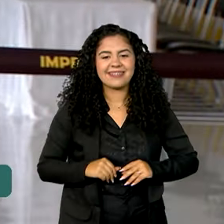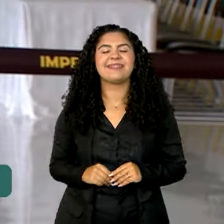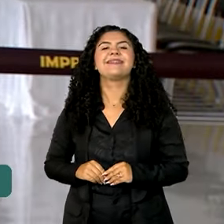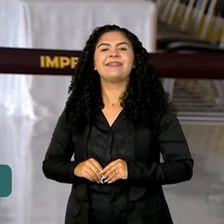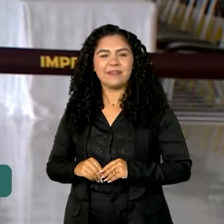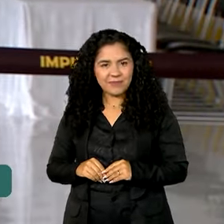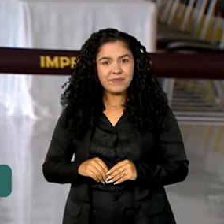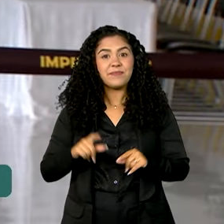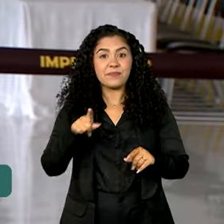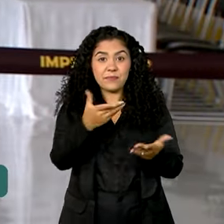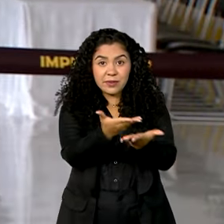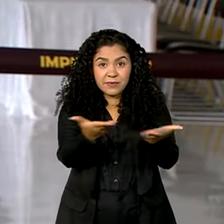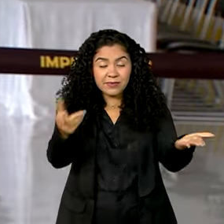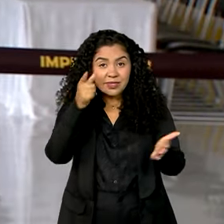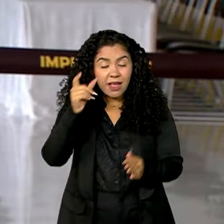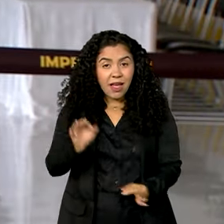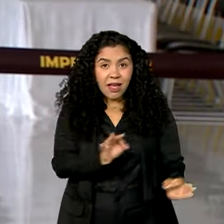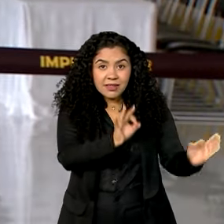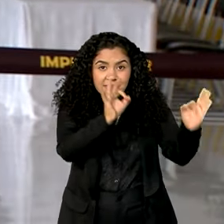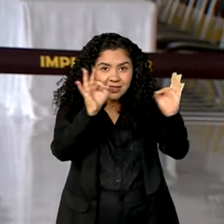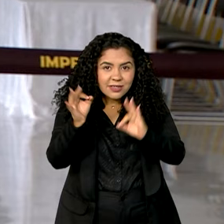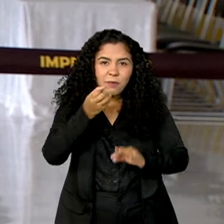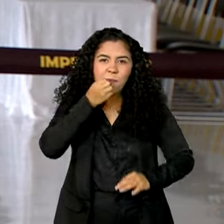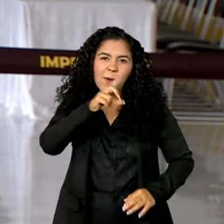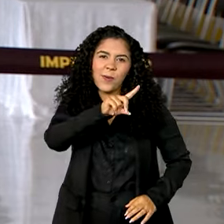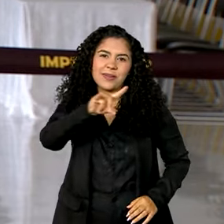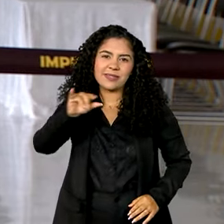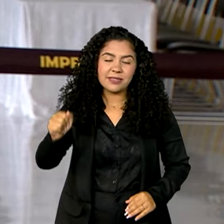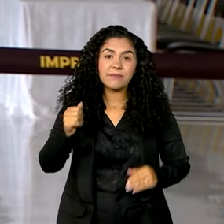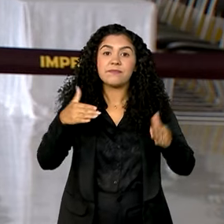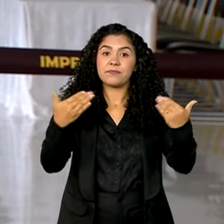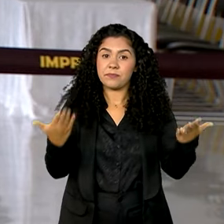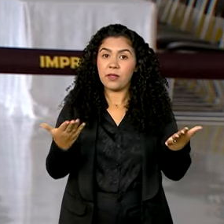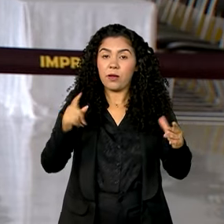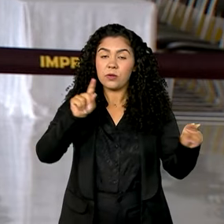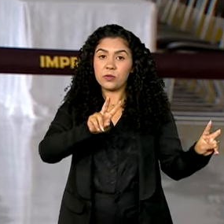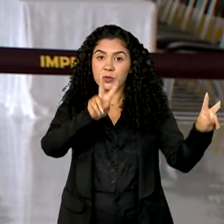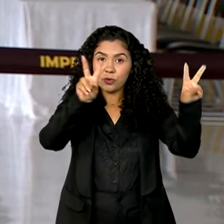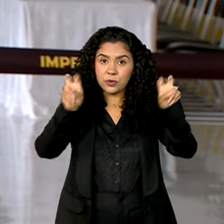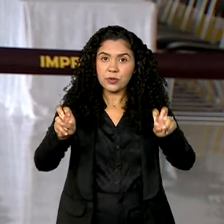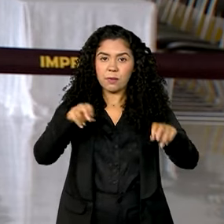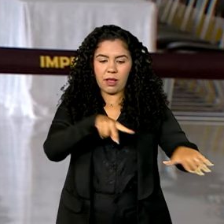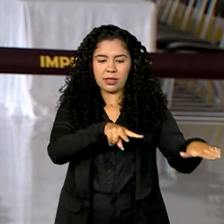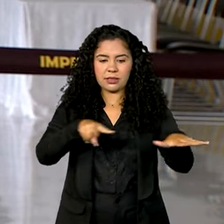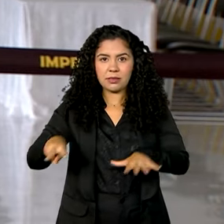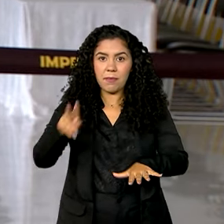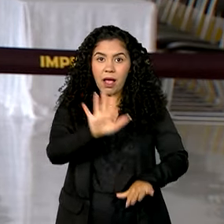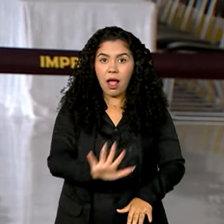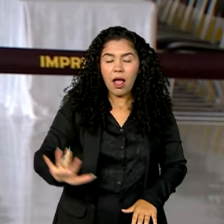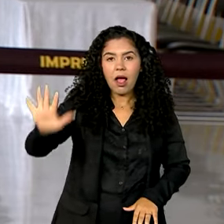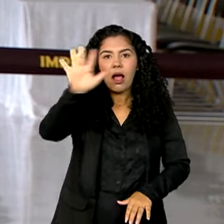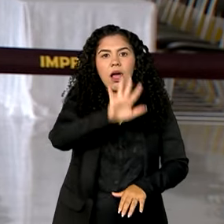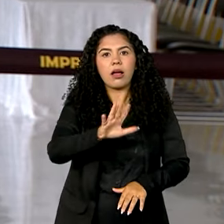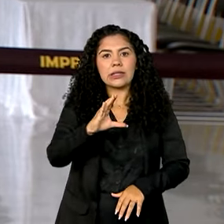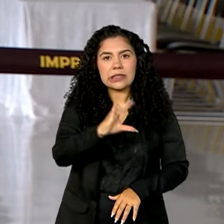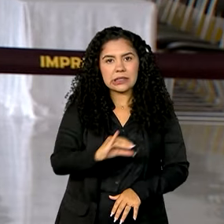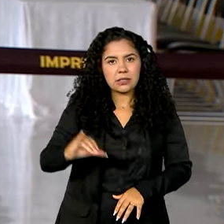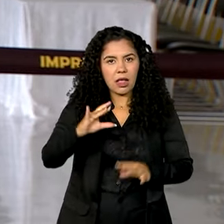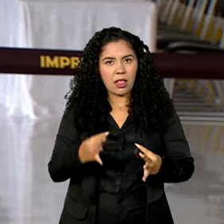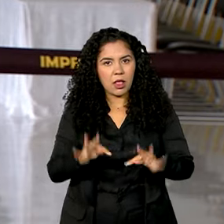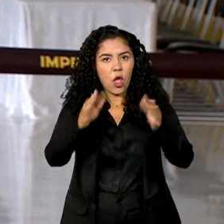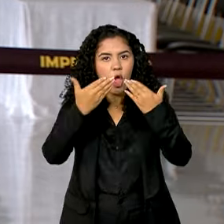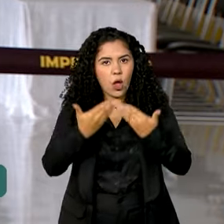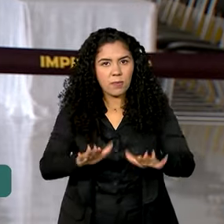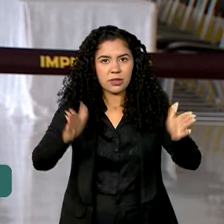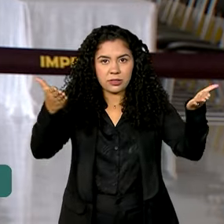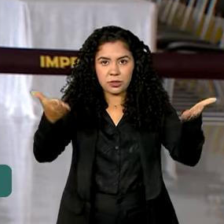você. Bom dia para você que nos acompanha. Olha, a 21ª Semana Nacional de Ciência e Tecnologia começa hoje e